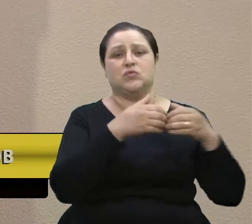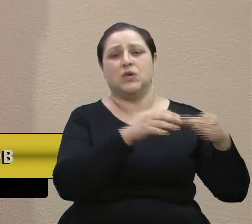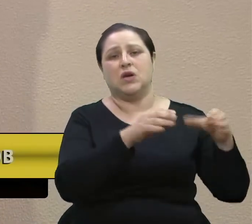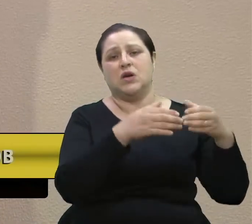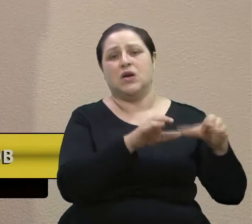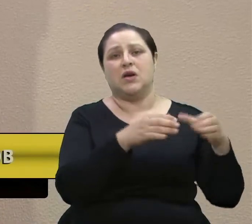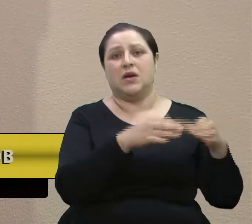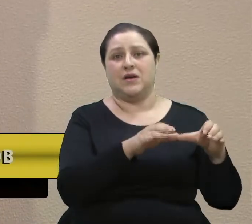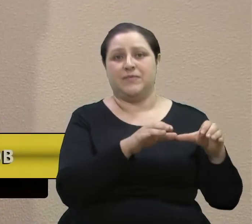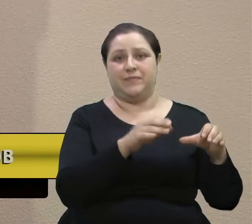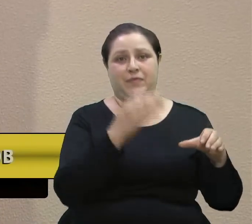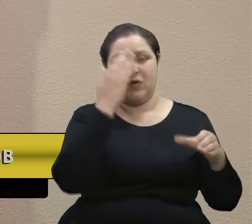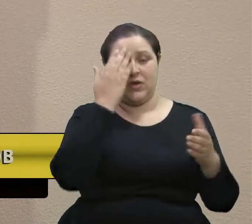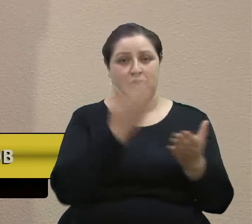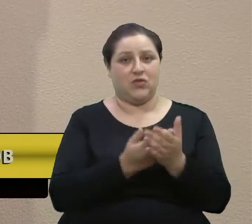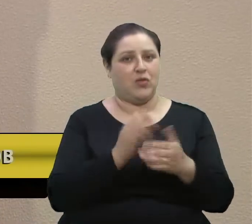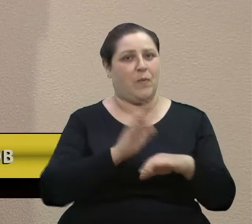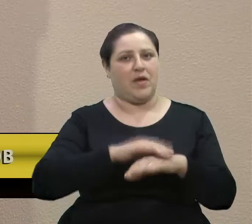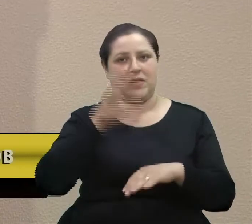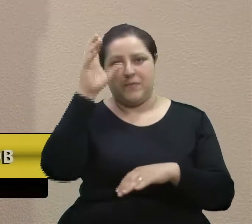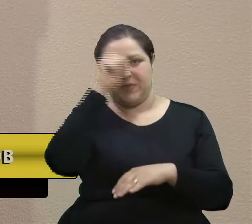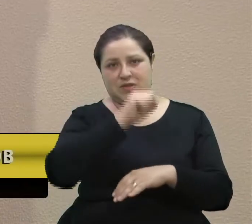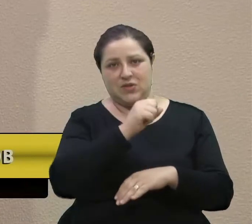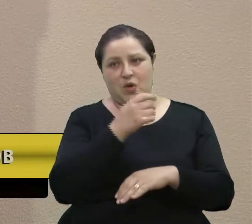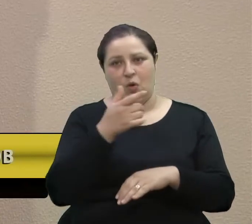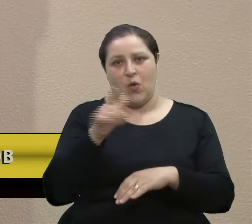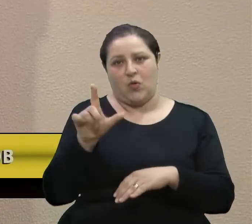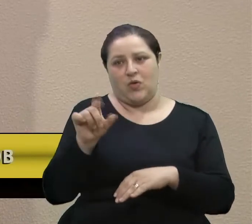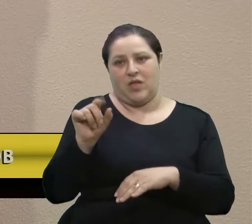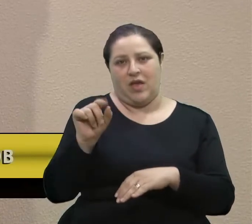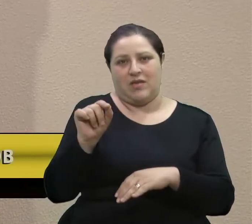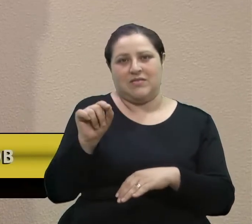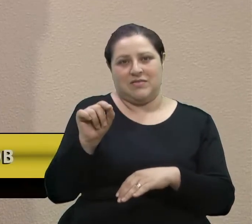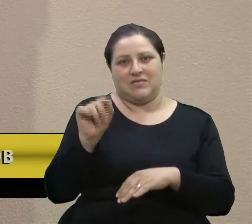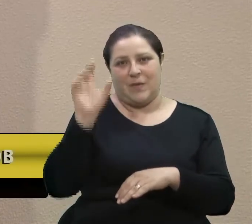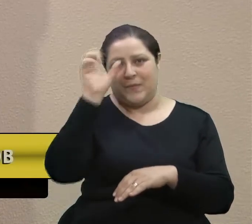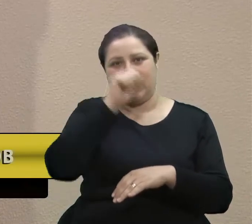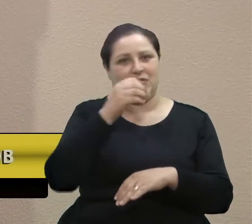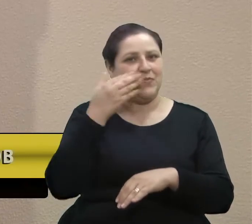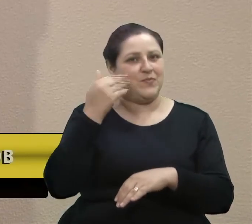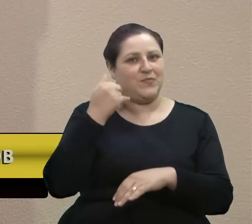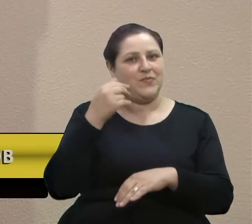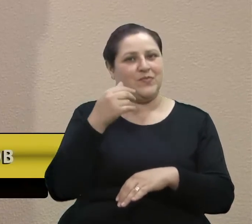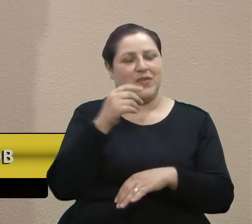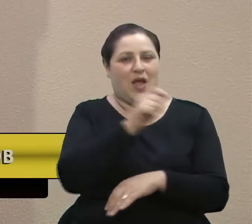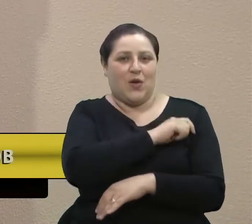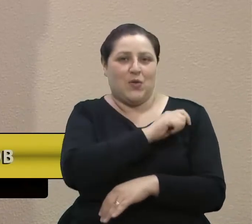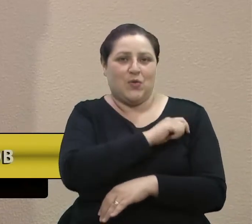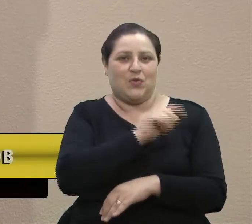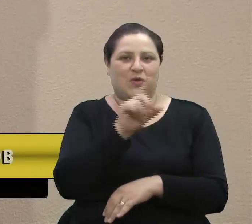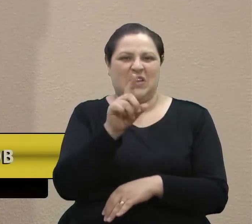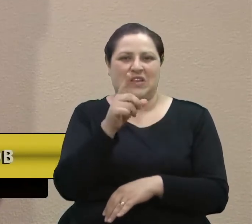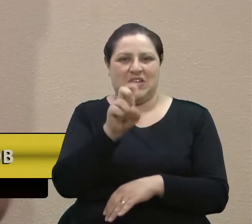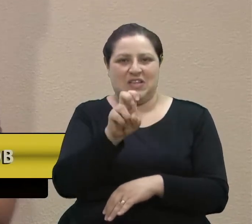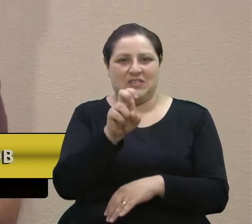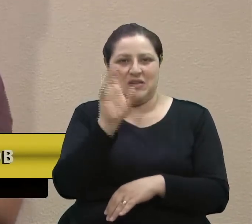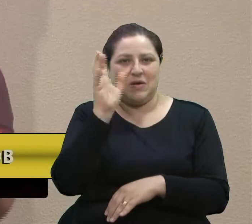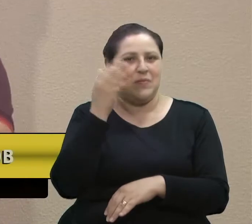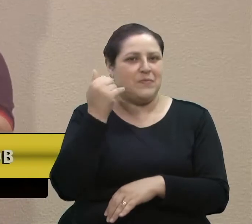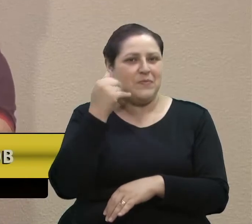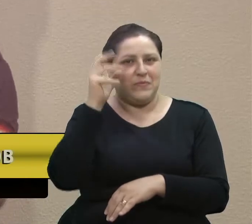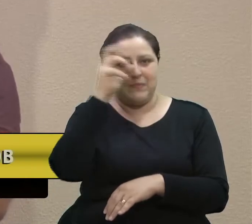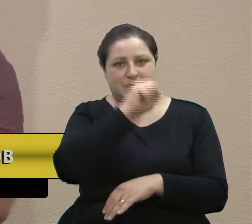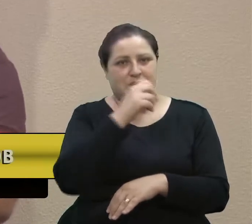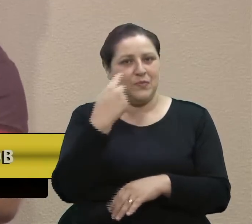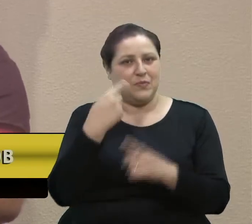certeza que quem mais aprende com esse menino são os outros dez que estão lá, os outros quinze que estão lá, porque estão enxergando a